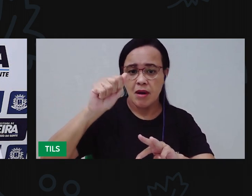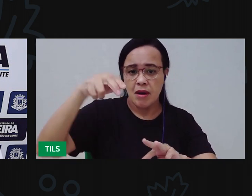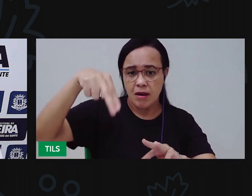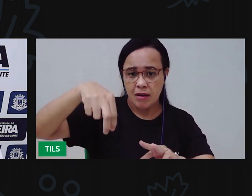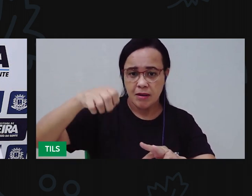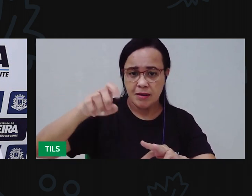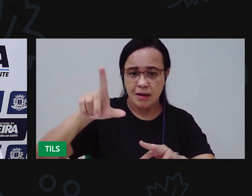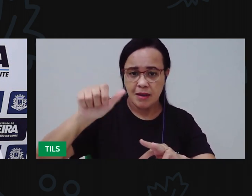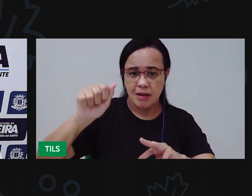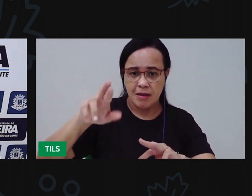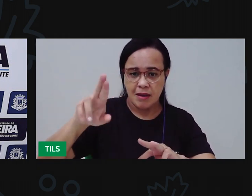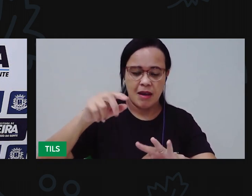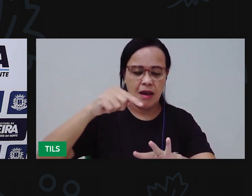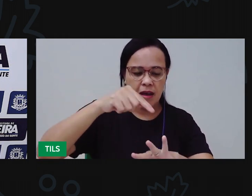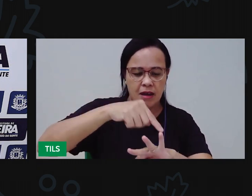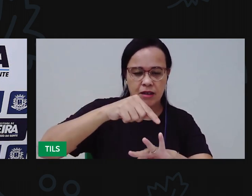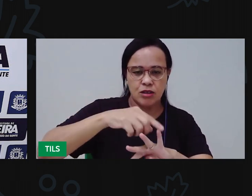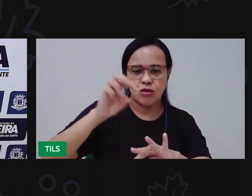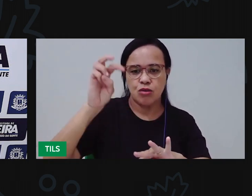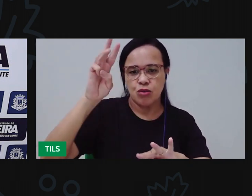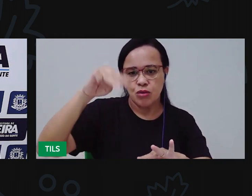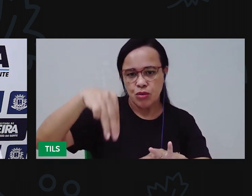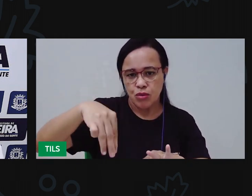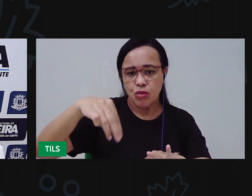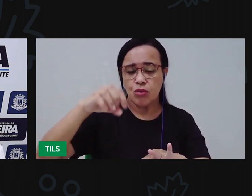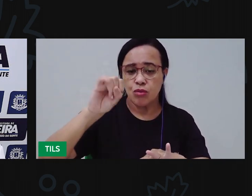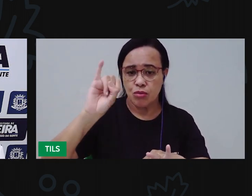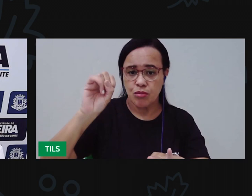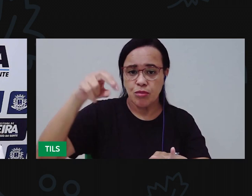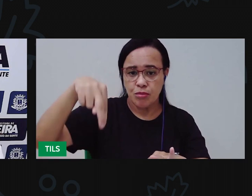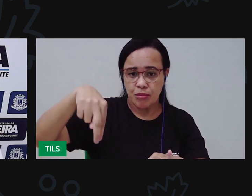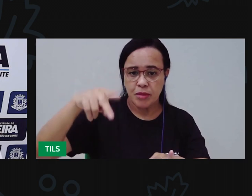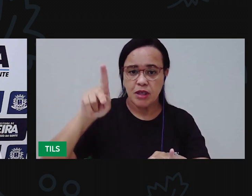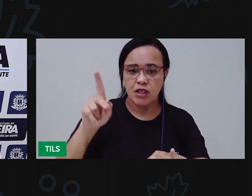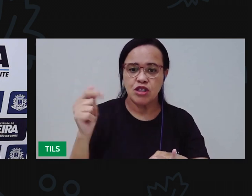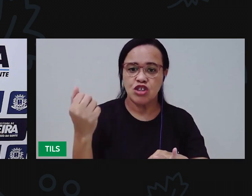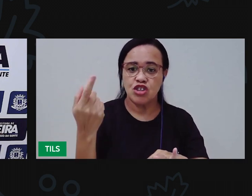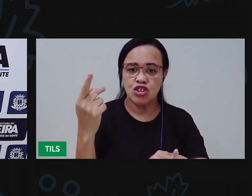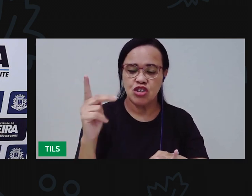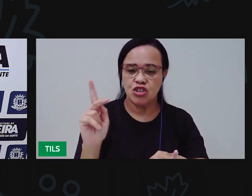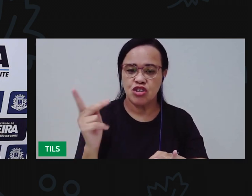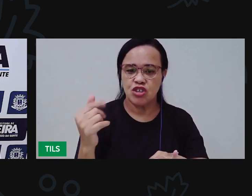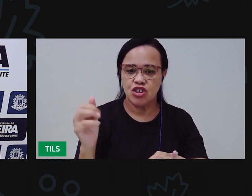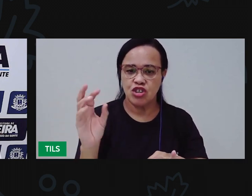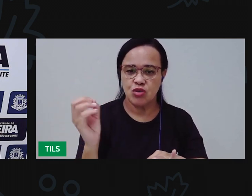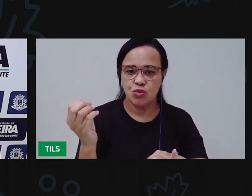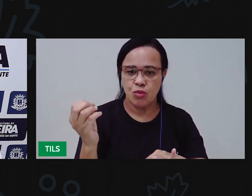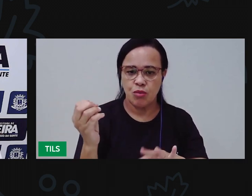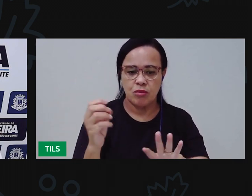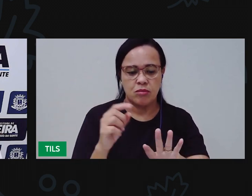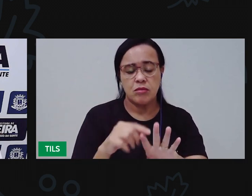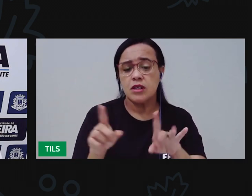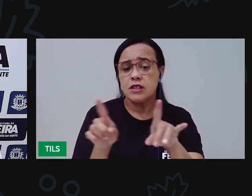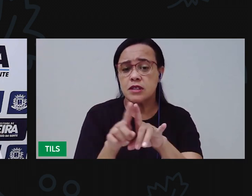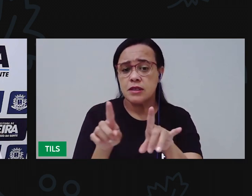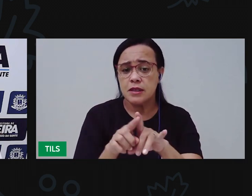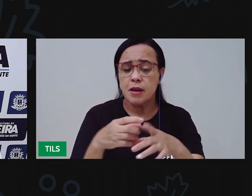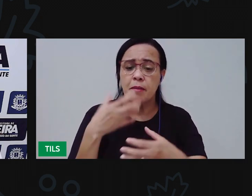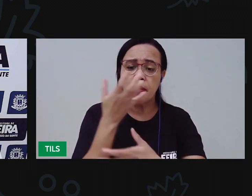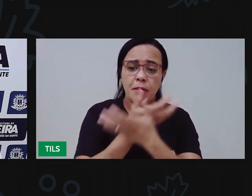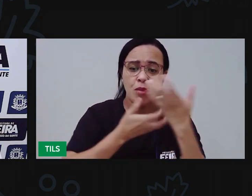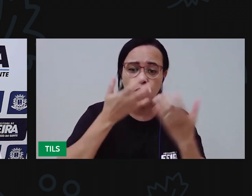dedo. Eu também mostrei uma parlinda. Aquela parlinda que diz o nome de cada dedo.